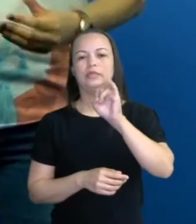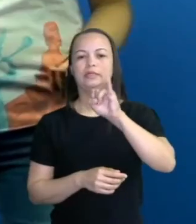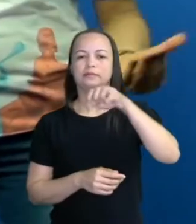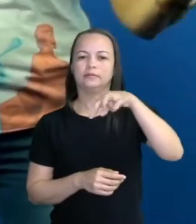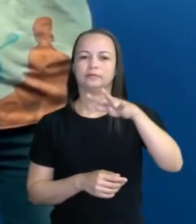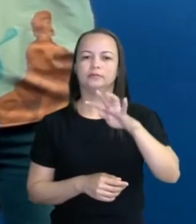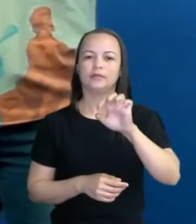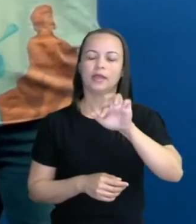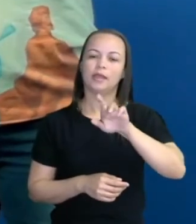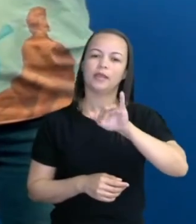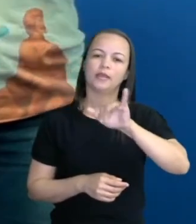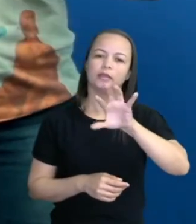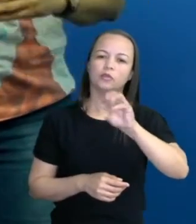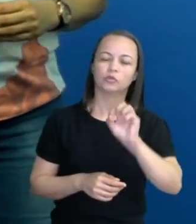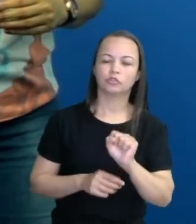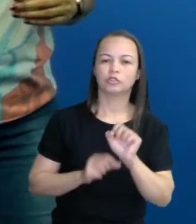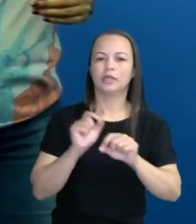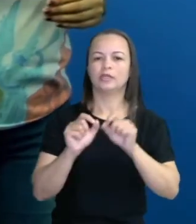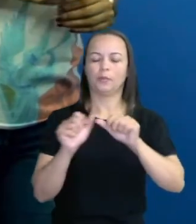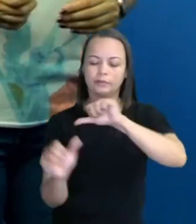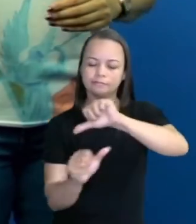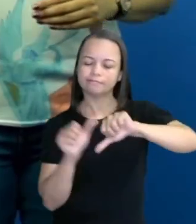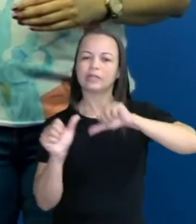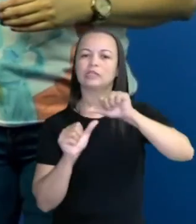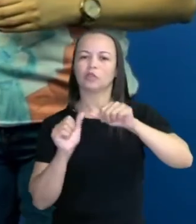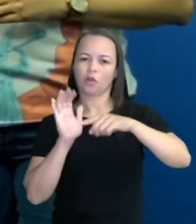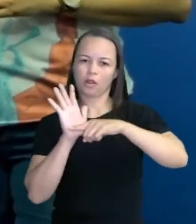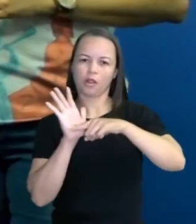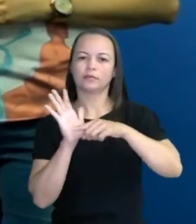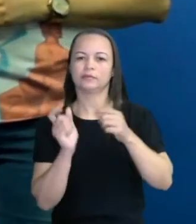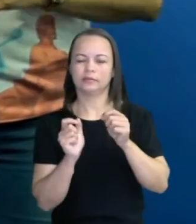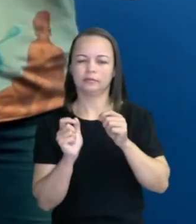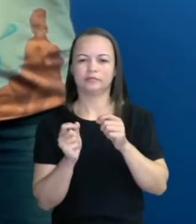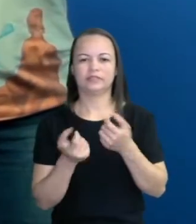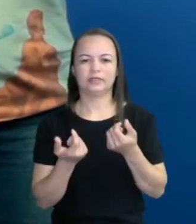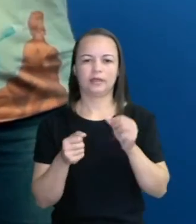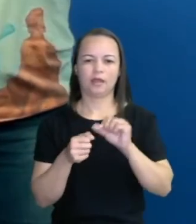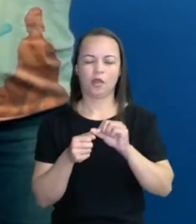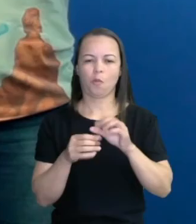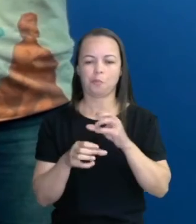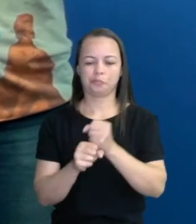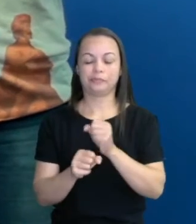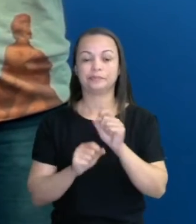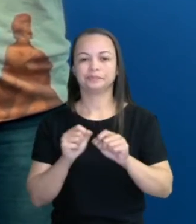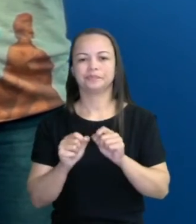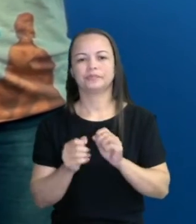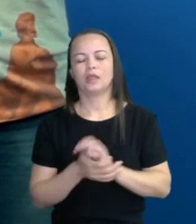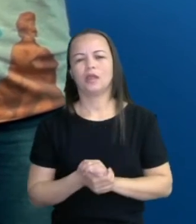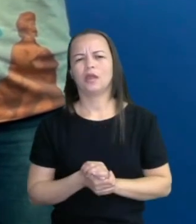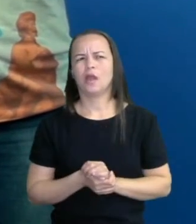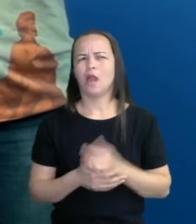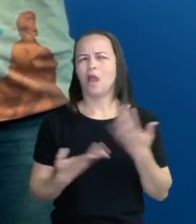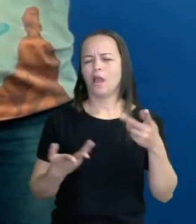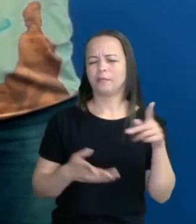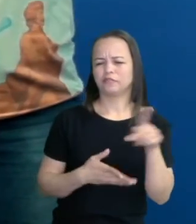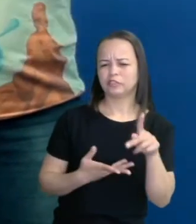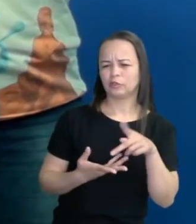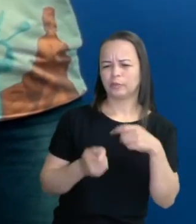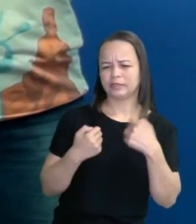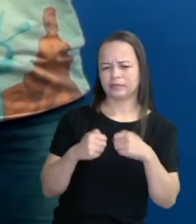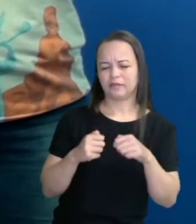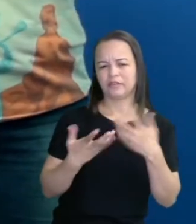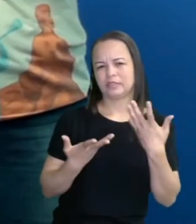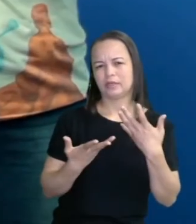números naturais, eu preciso dessa troca para poder fazer a operação. Beleza? Ah, se eu precisar fazer na ordem das dezenas isso